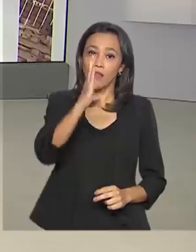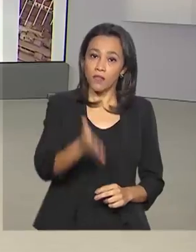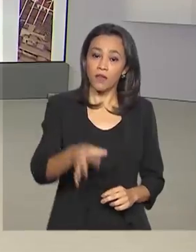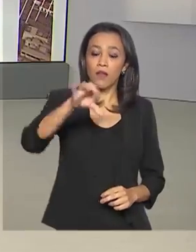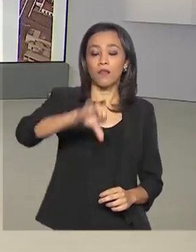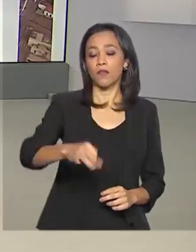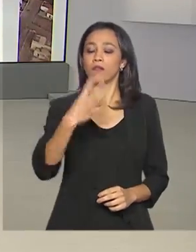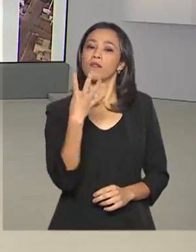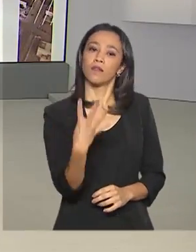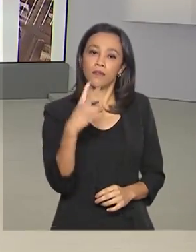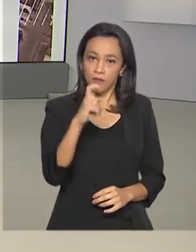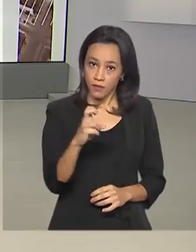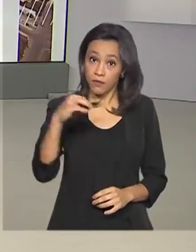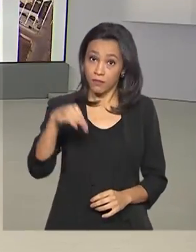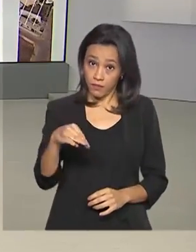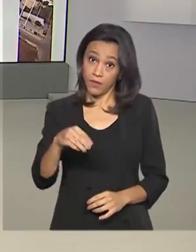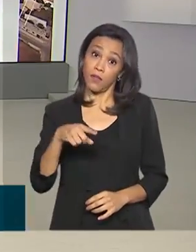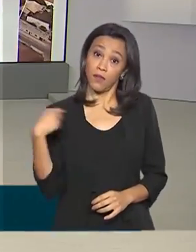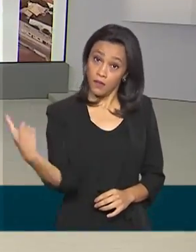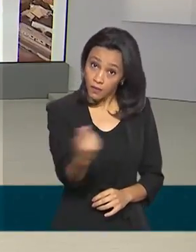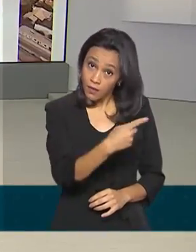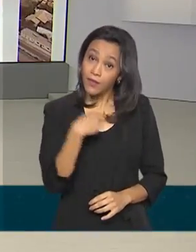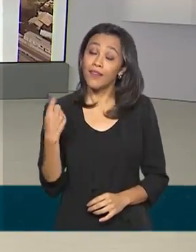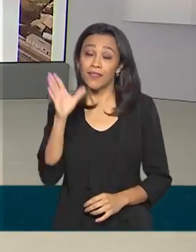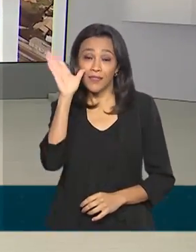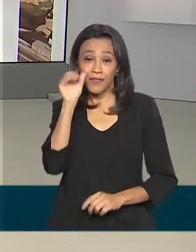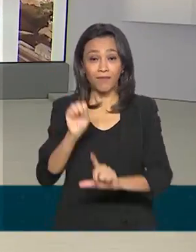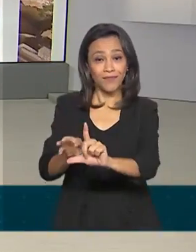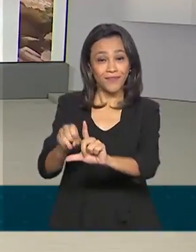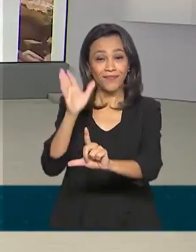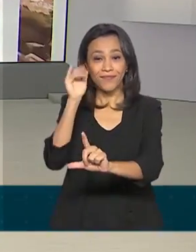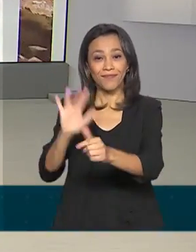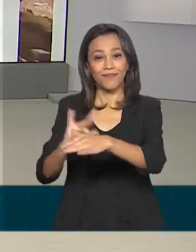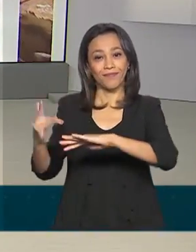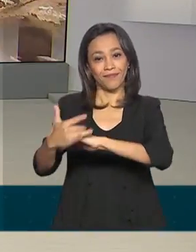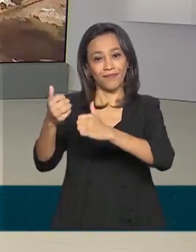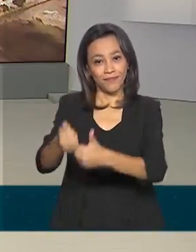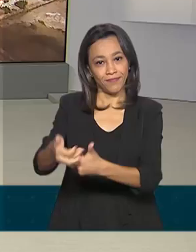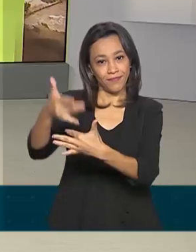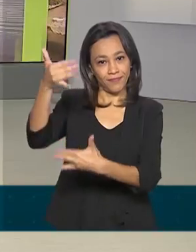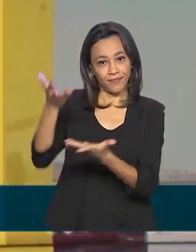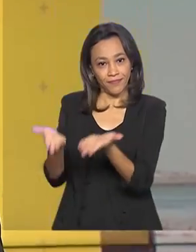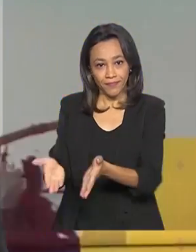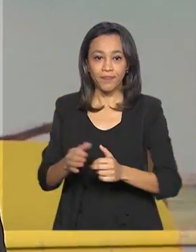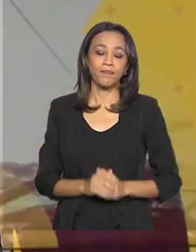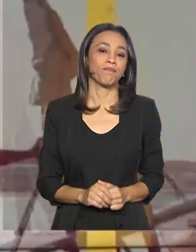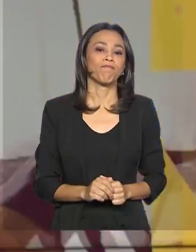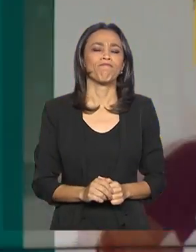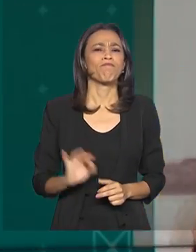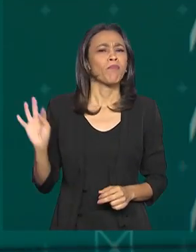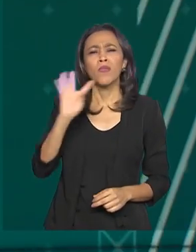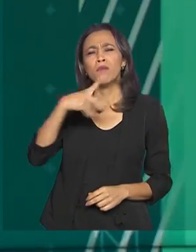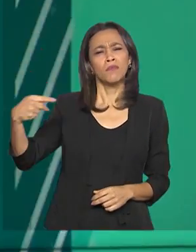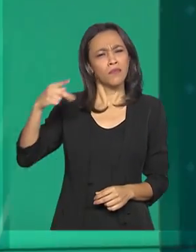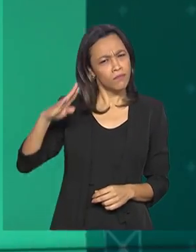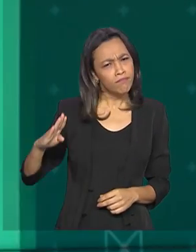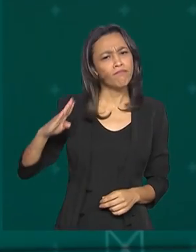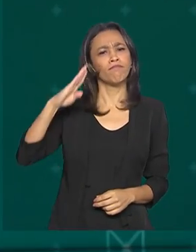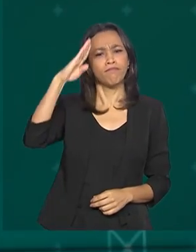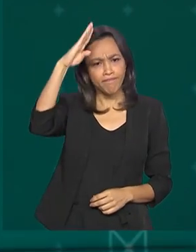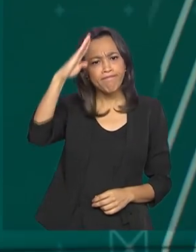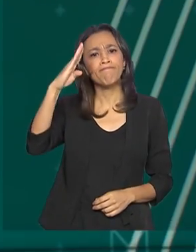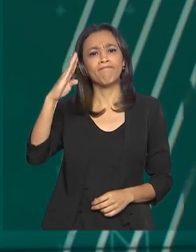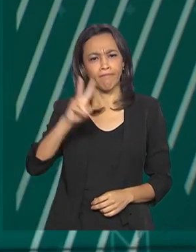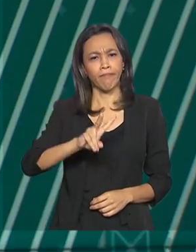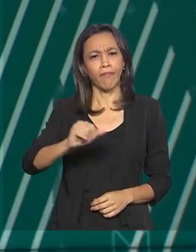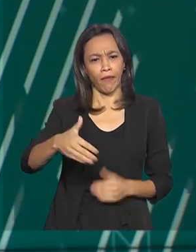São 9h45, nós estamos ao vivo também pelas redes sociais. O presidente Jair Bolsonaro